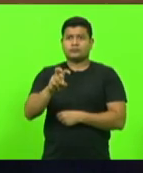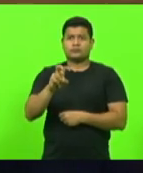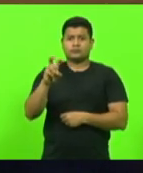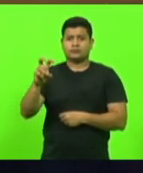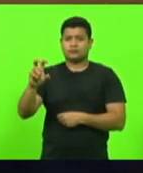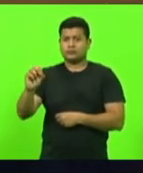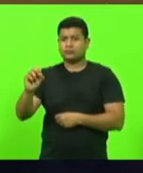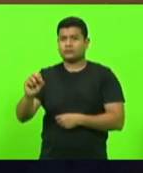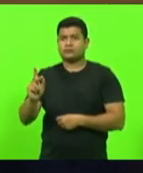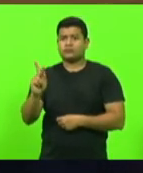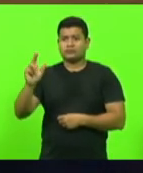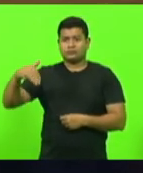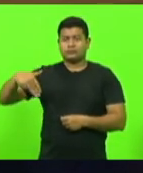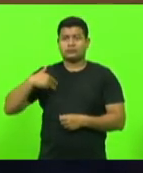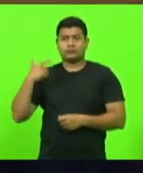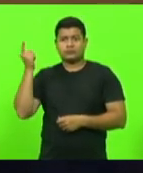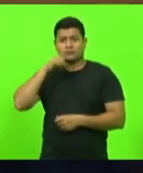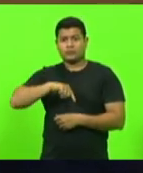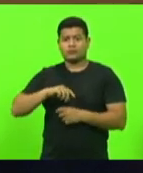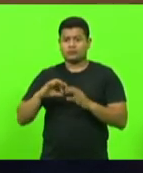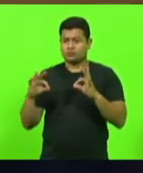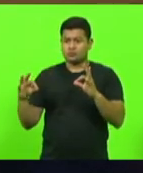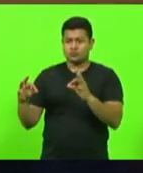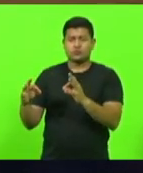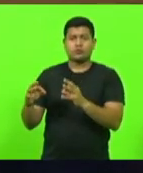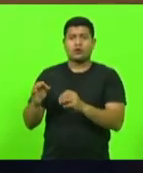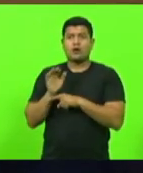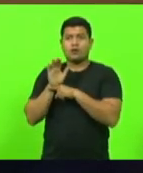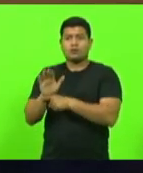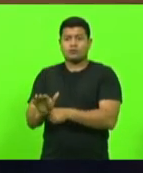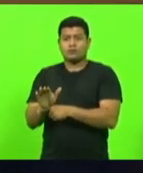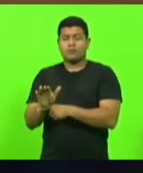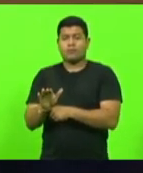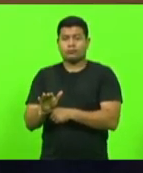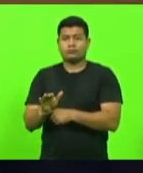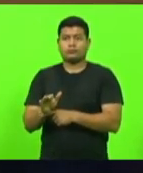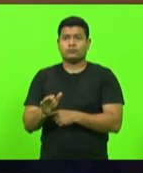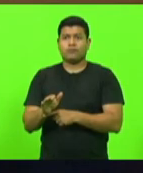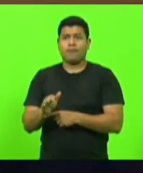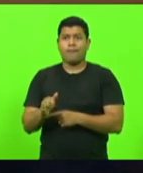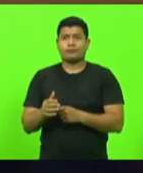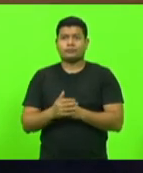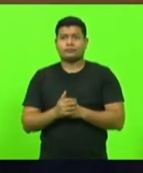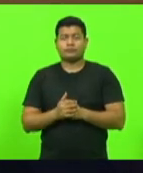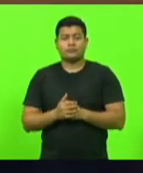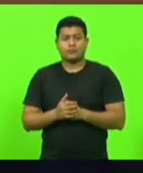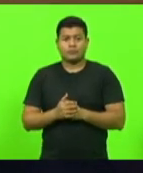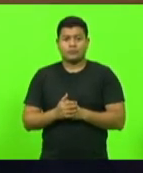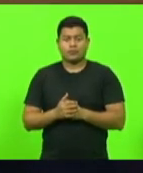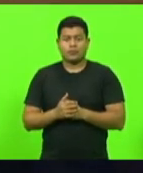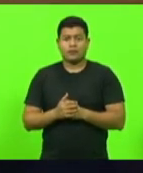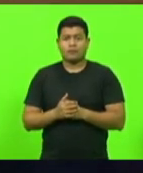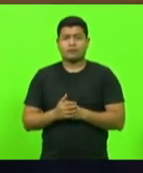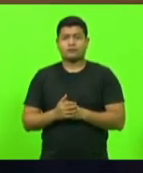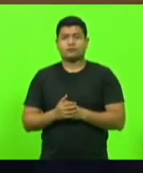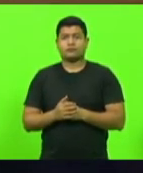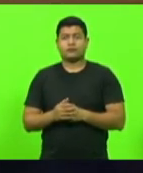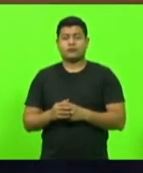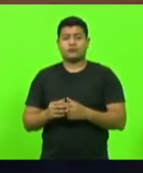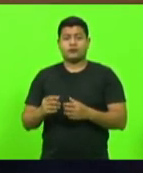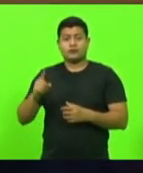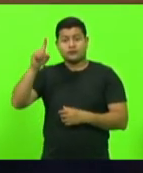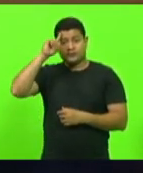você conquistou a matilha toda ele falando Cabo Edmar para o cão Thor os primeiros dias